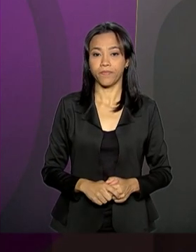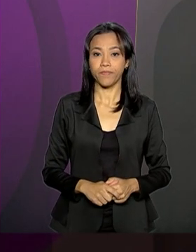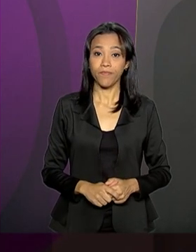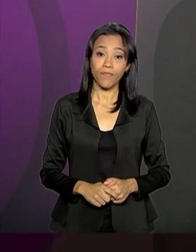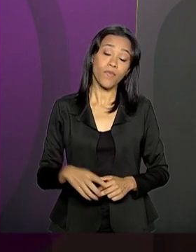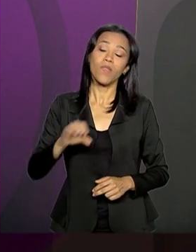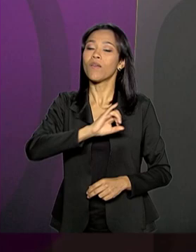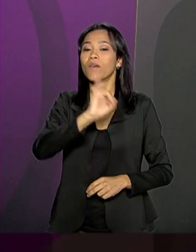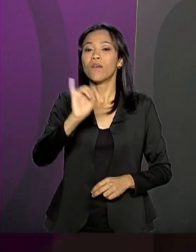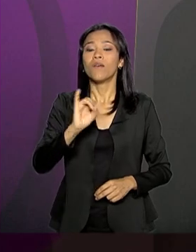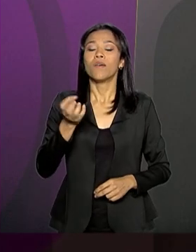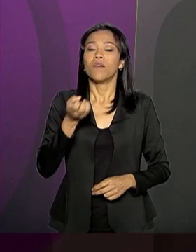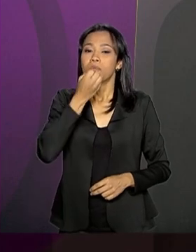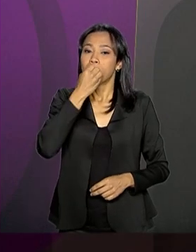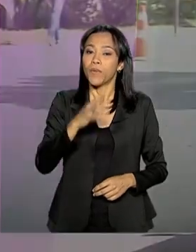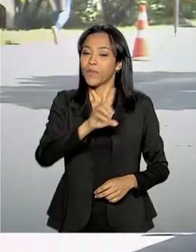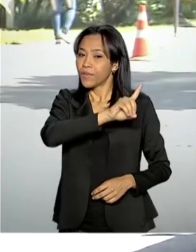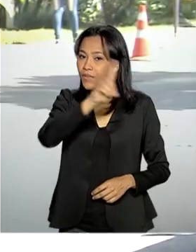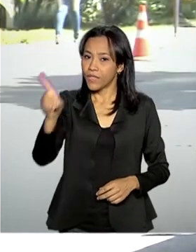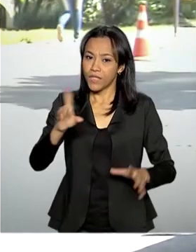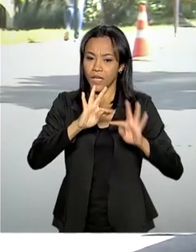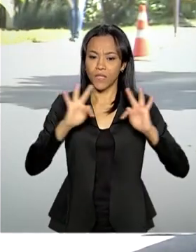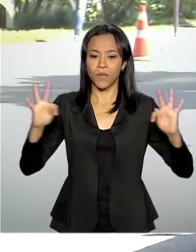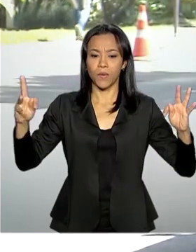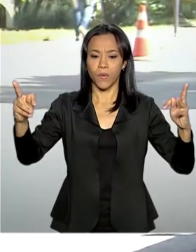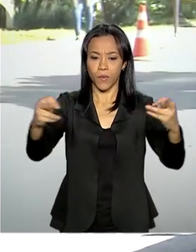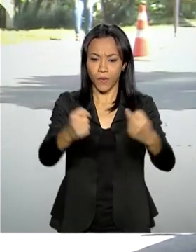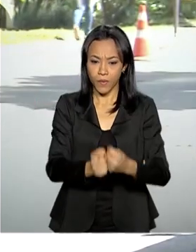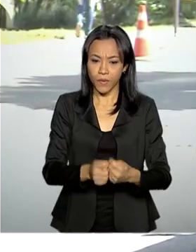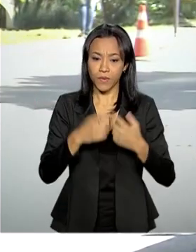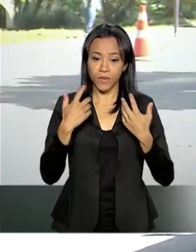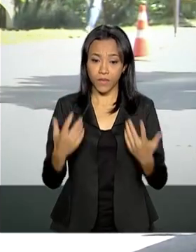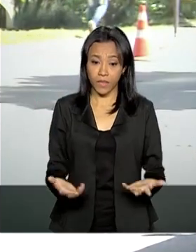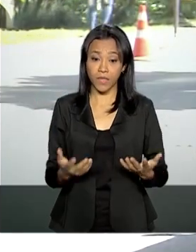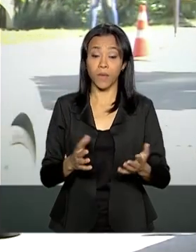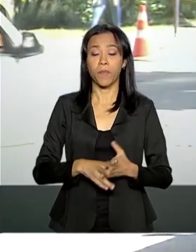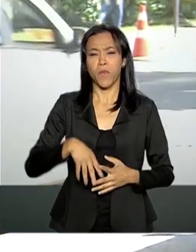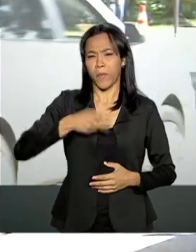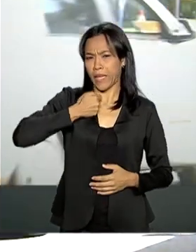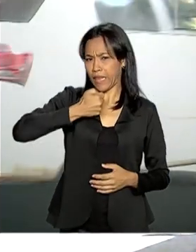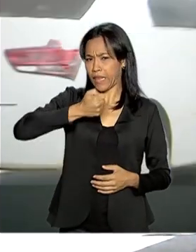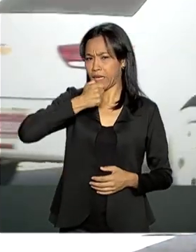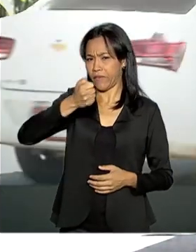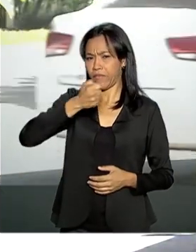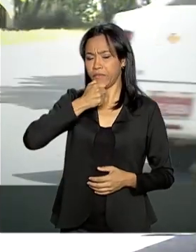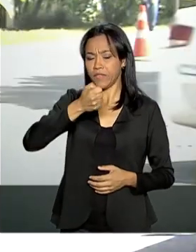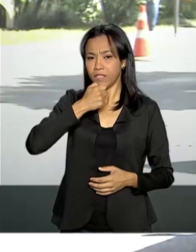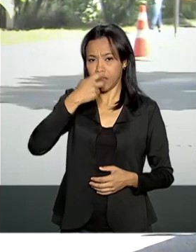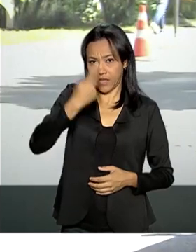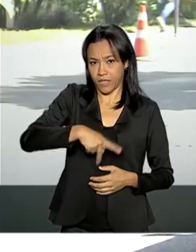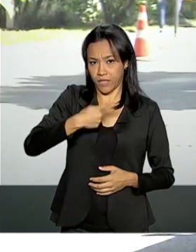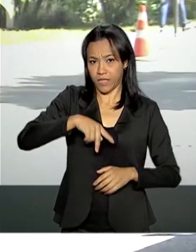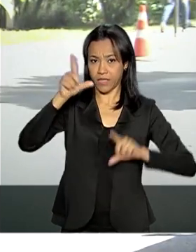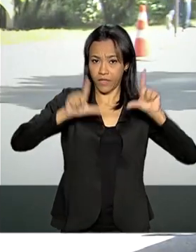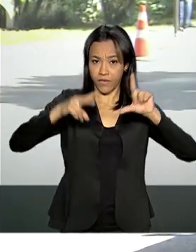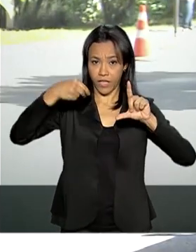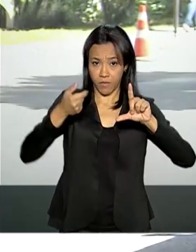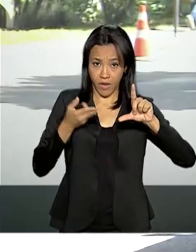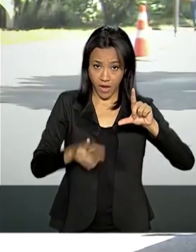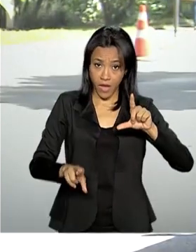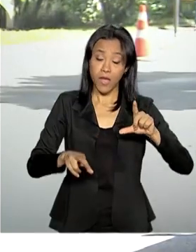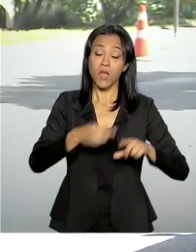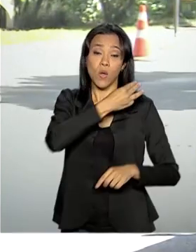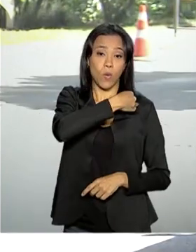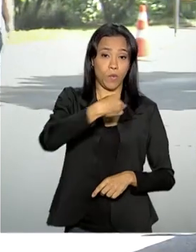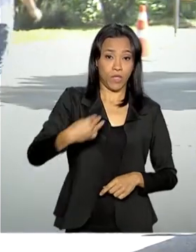Olá, Luana, bom dia. Um bom dia a todos. Olha, em entrevista exclusiva à TVNBR, o ministro da